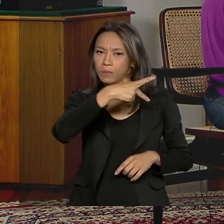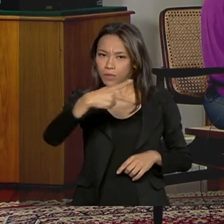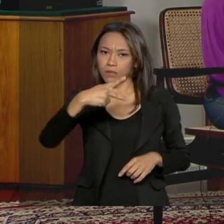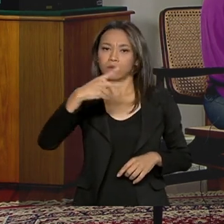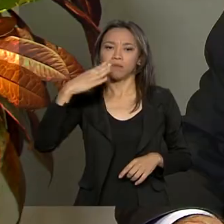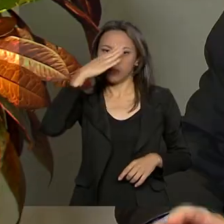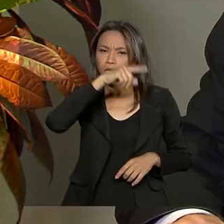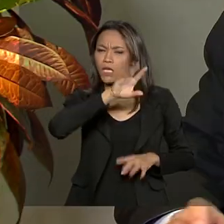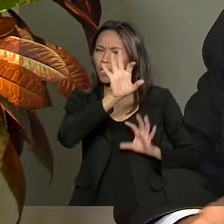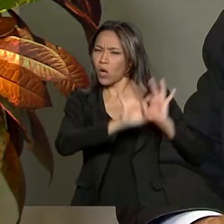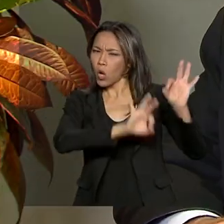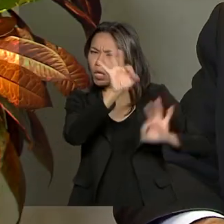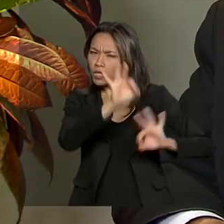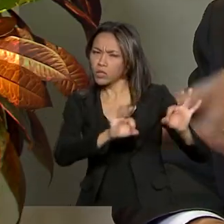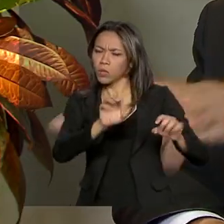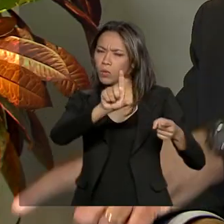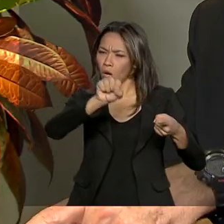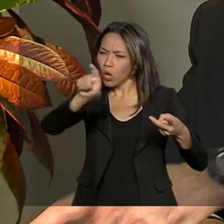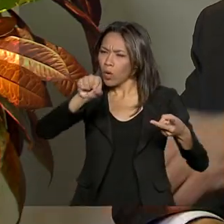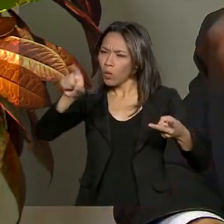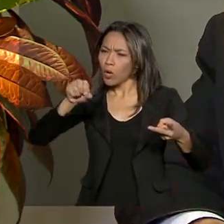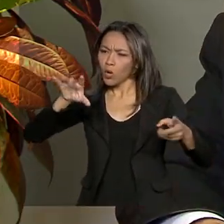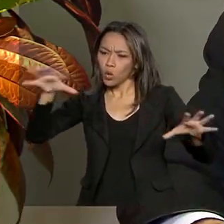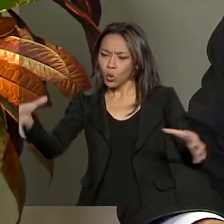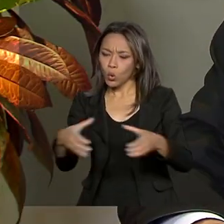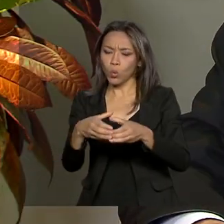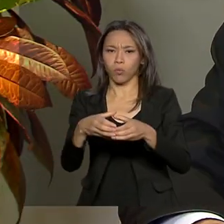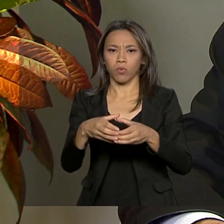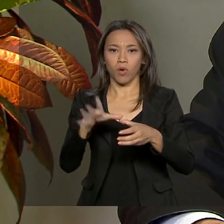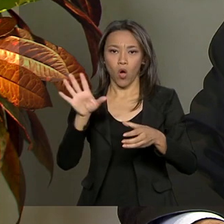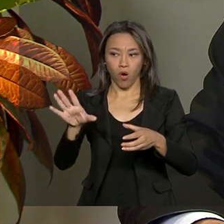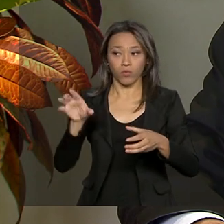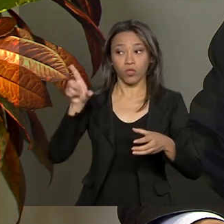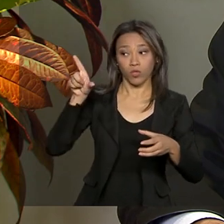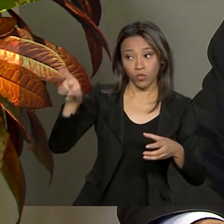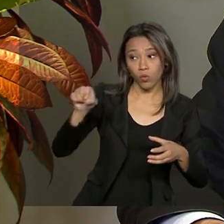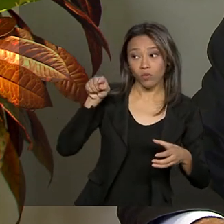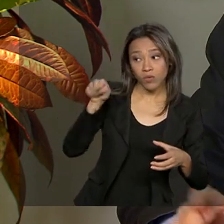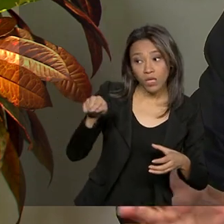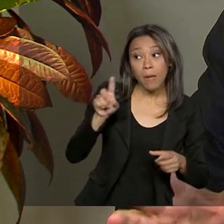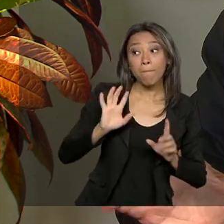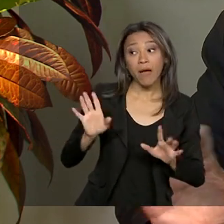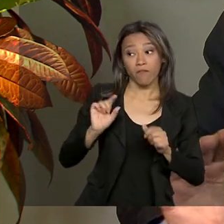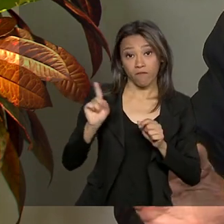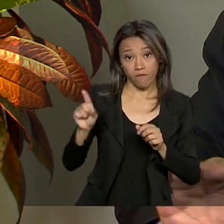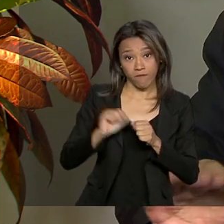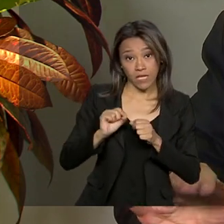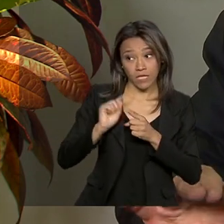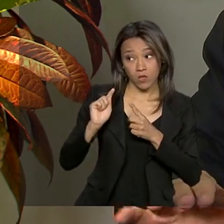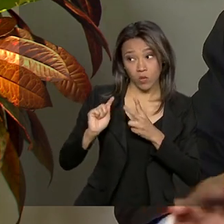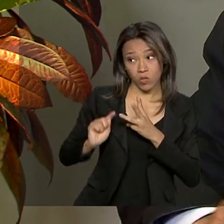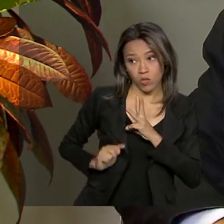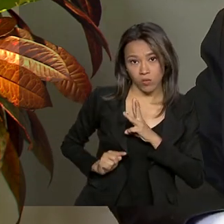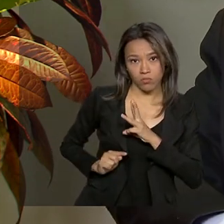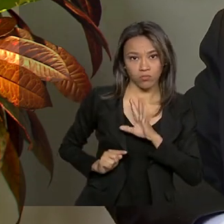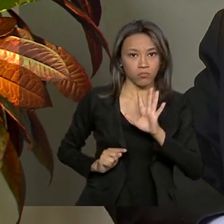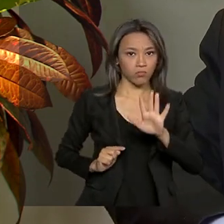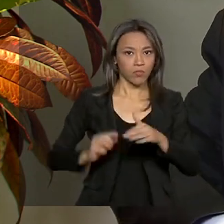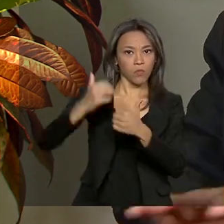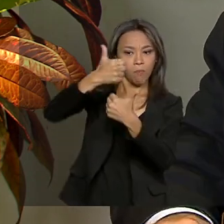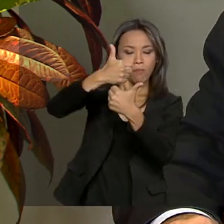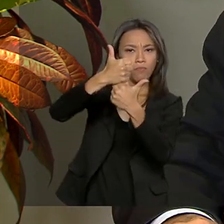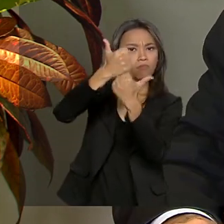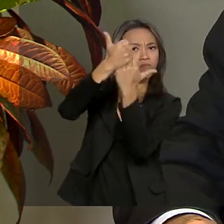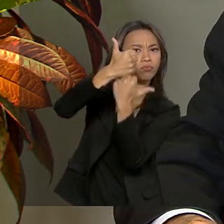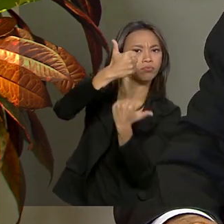qualificados. Nunca foi. Eu coloco fulano, mas você faz isso assim, assim. E no primeiro e segundo escalão, praticamente não